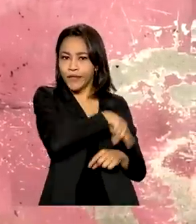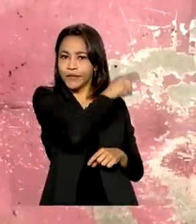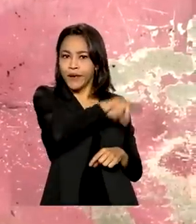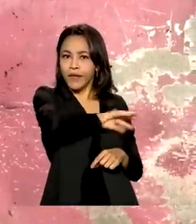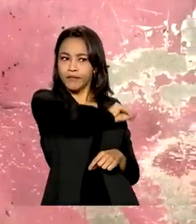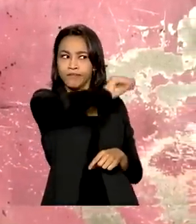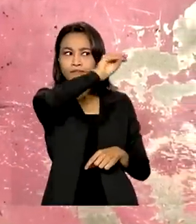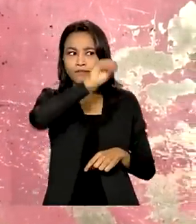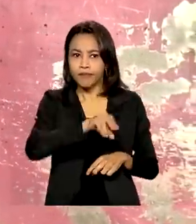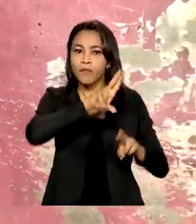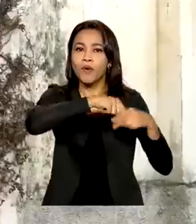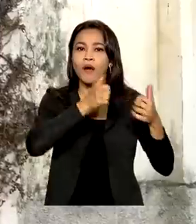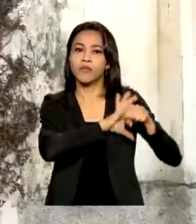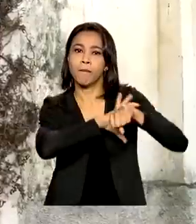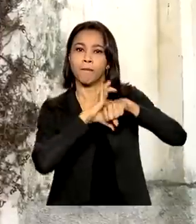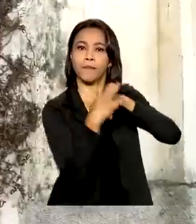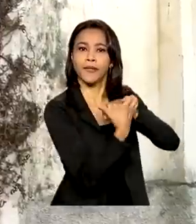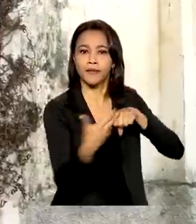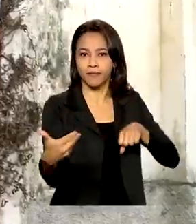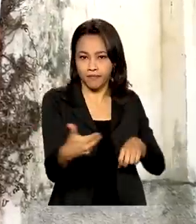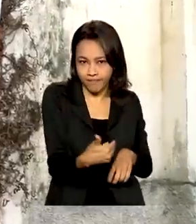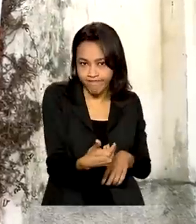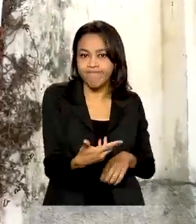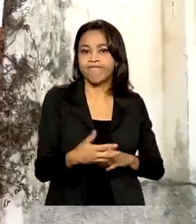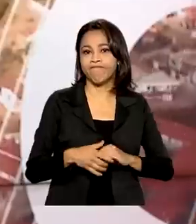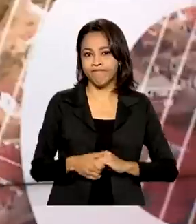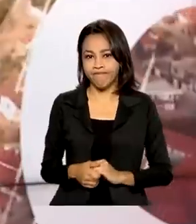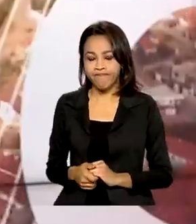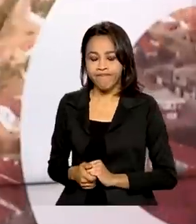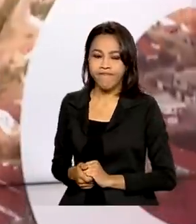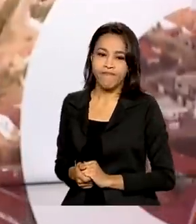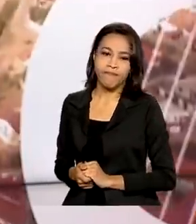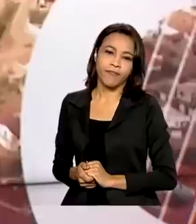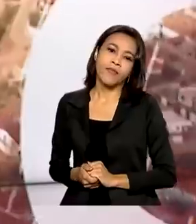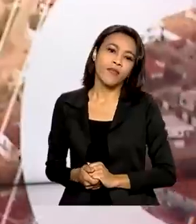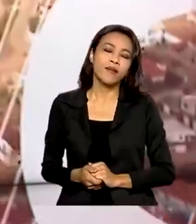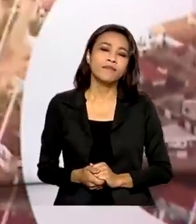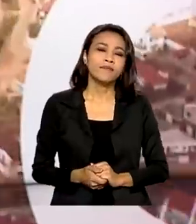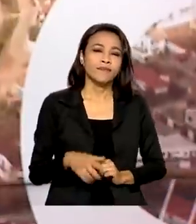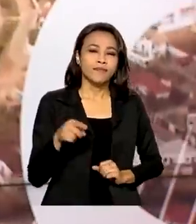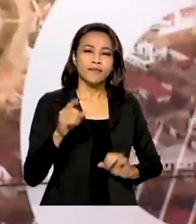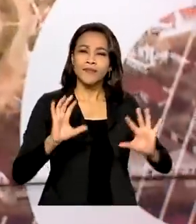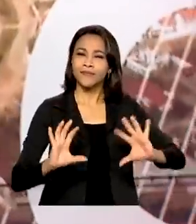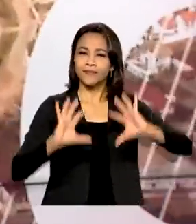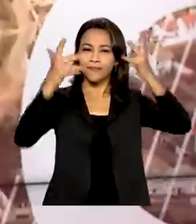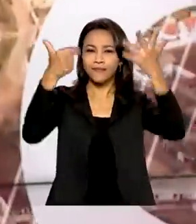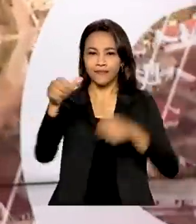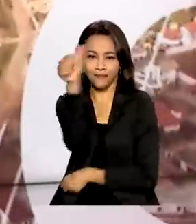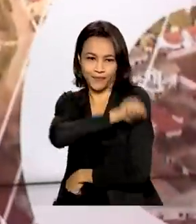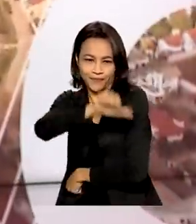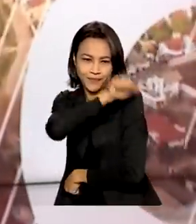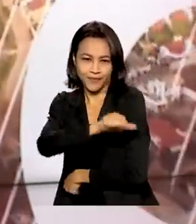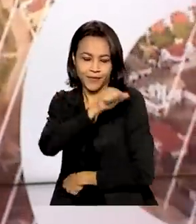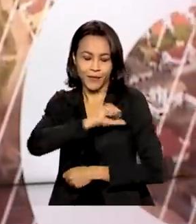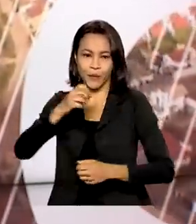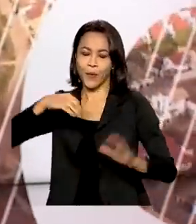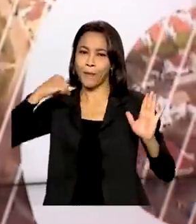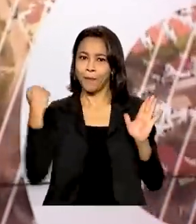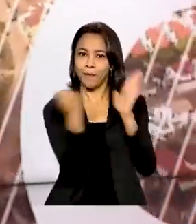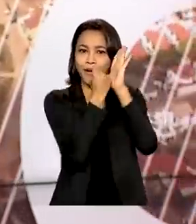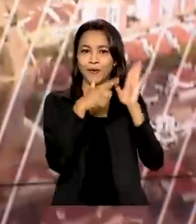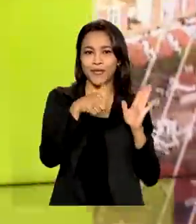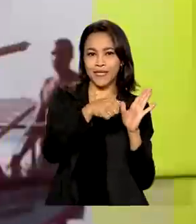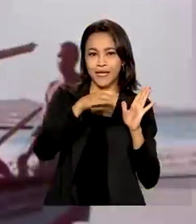por causa da pandemia de covid-19. Um evento no Rio de Janeiro marcou 70 anos do